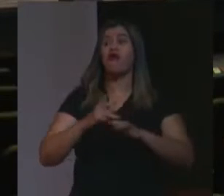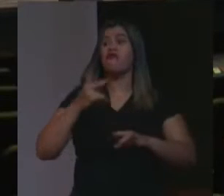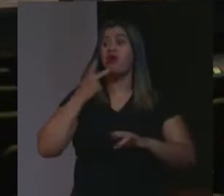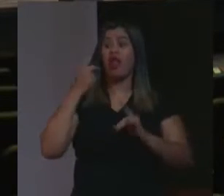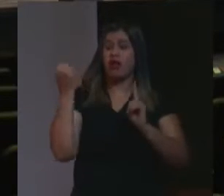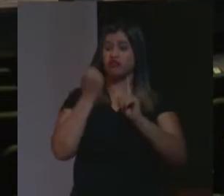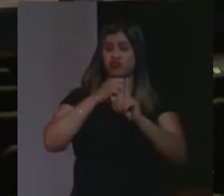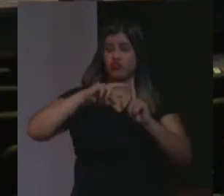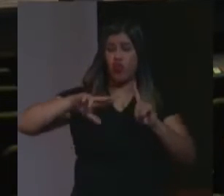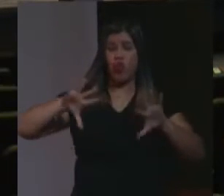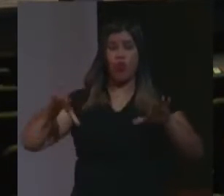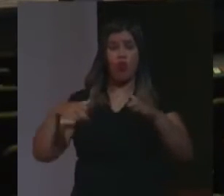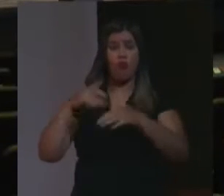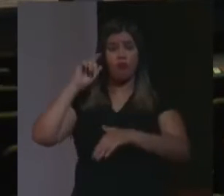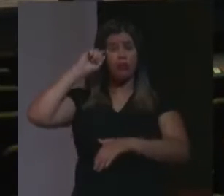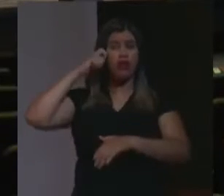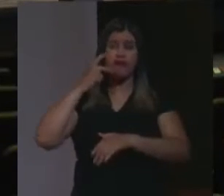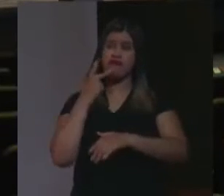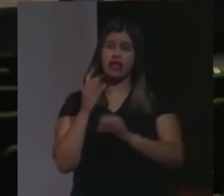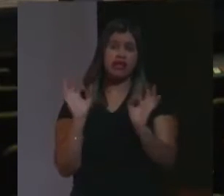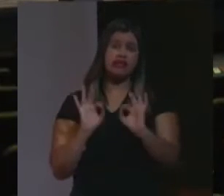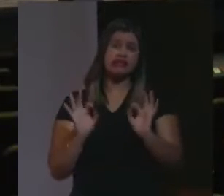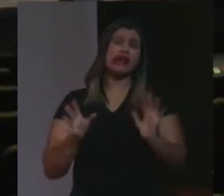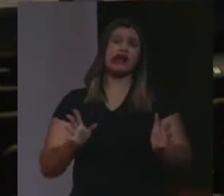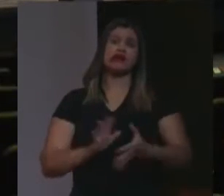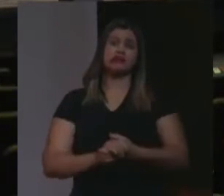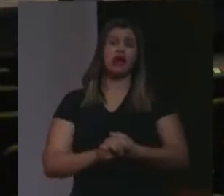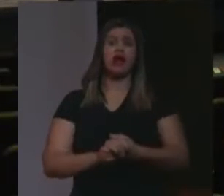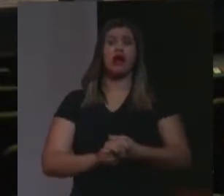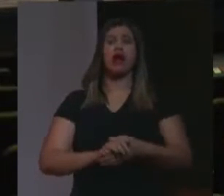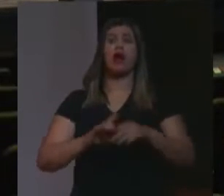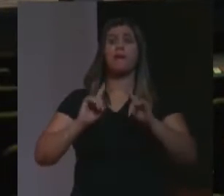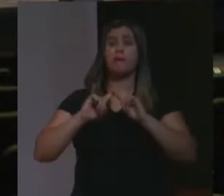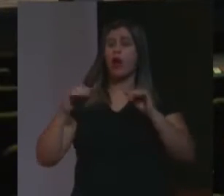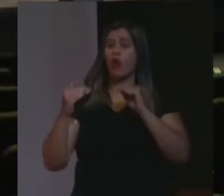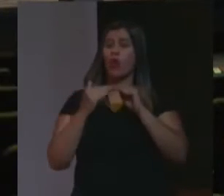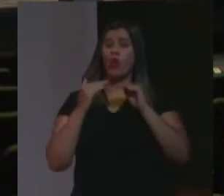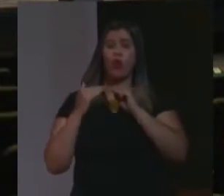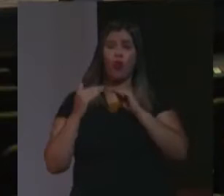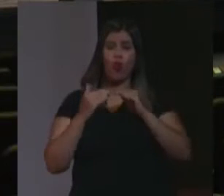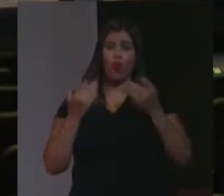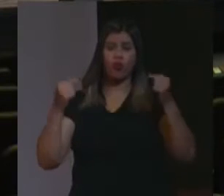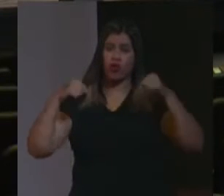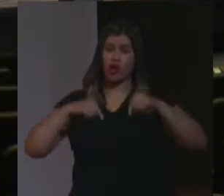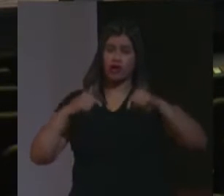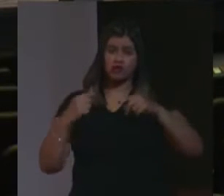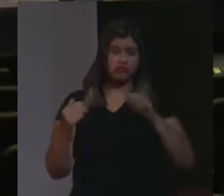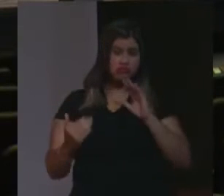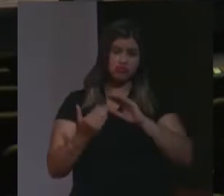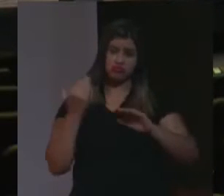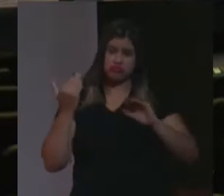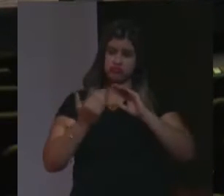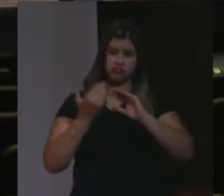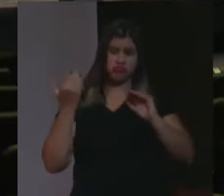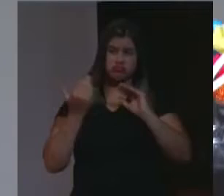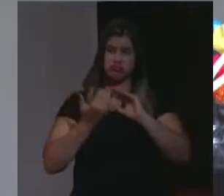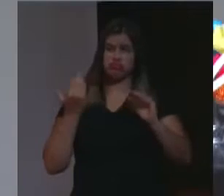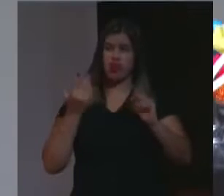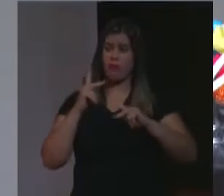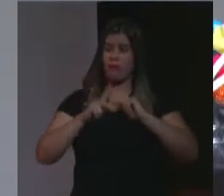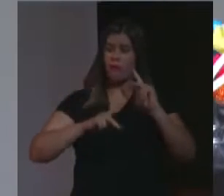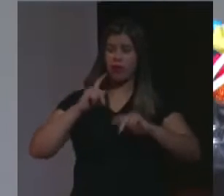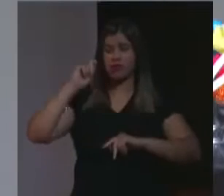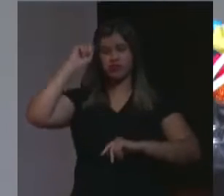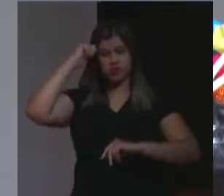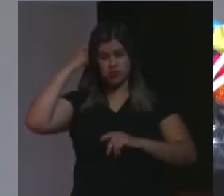eu acho que, no nível discursivo, nós podemos falar, mas concordo que, tecnicamente, não cabe falar, da população negra, não